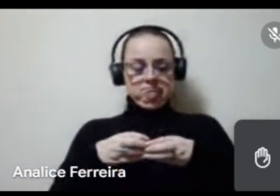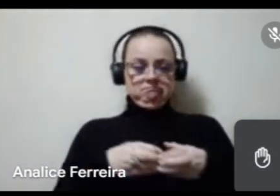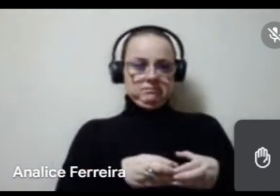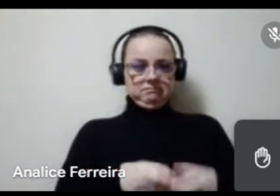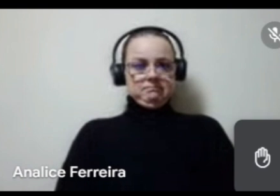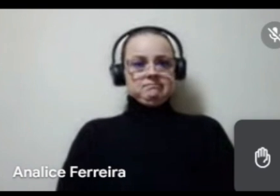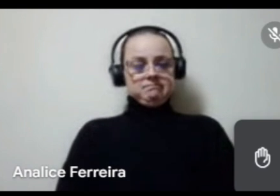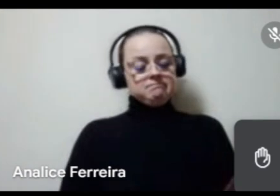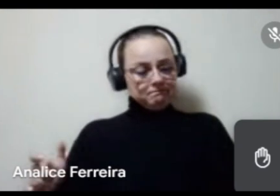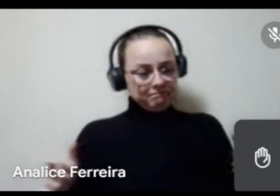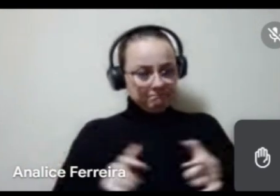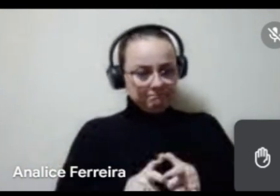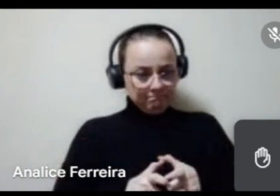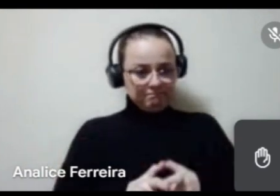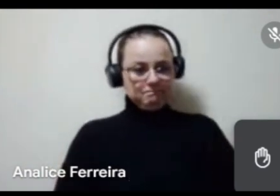minoritários,